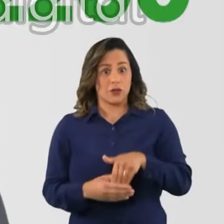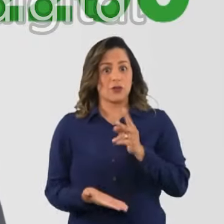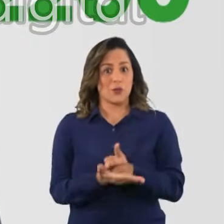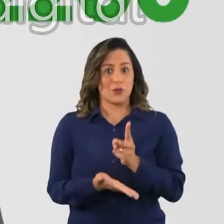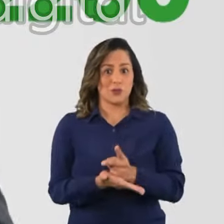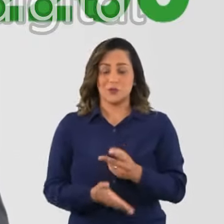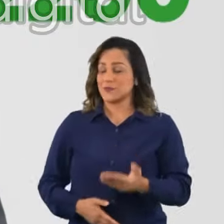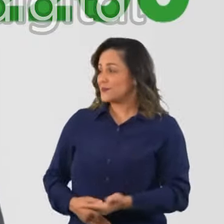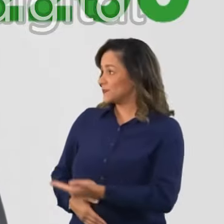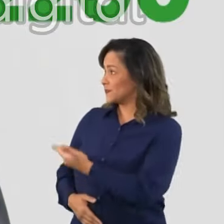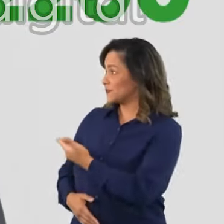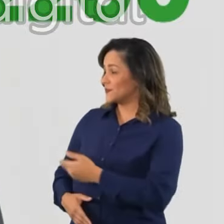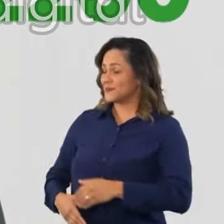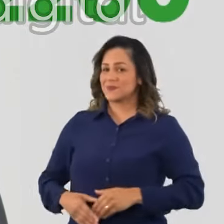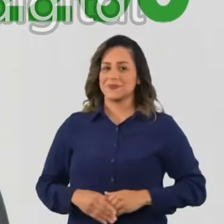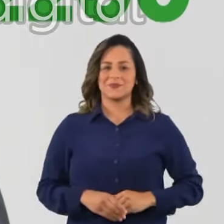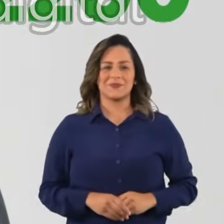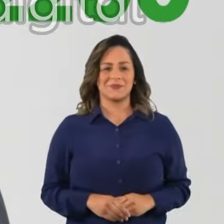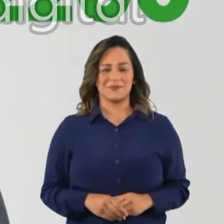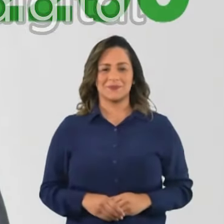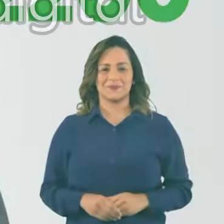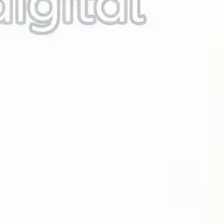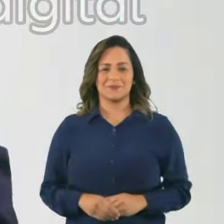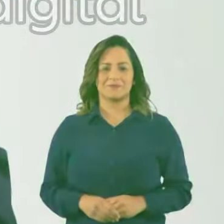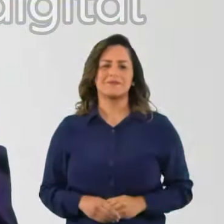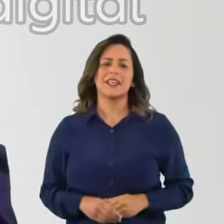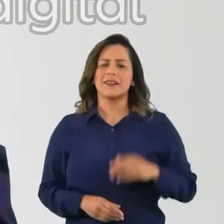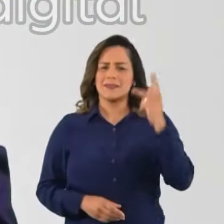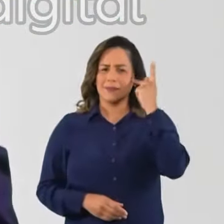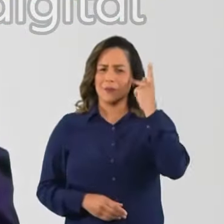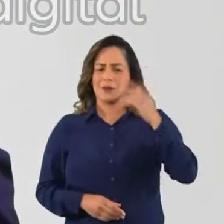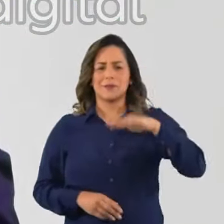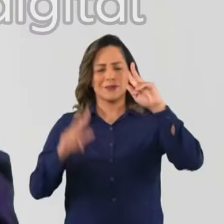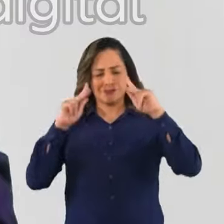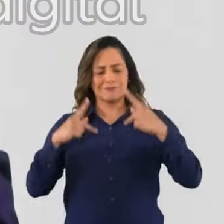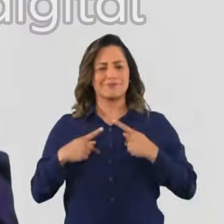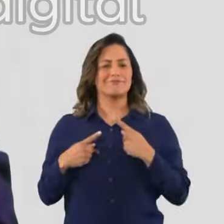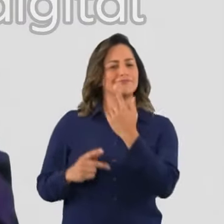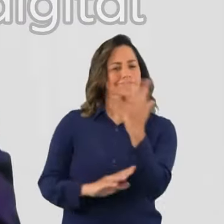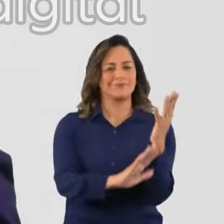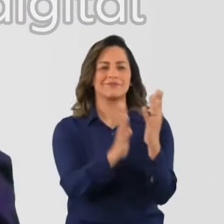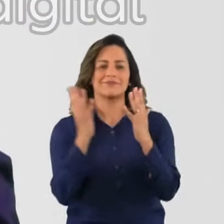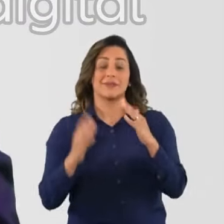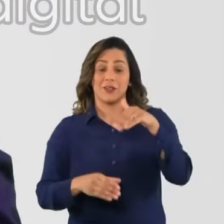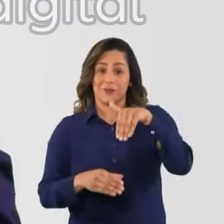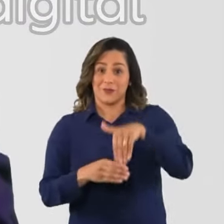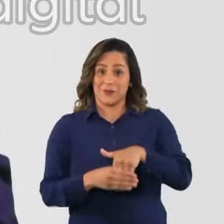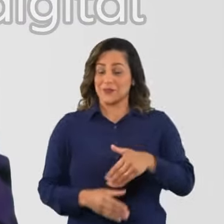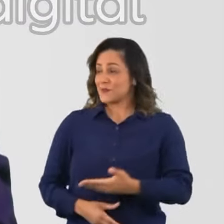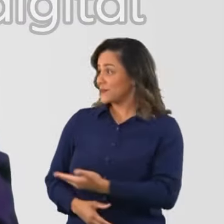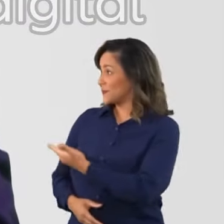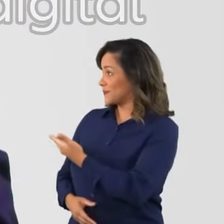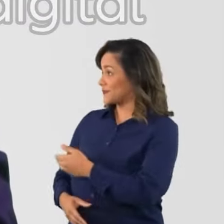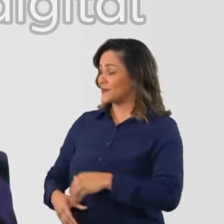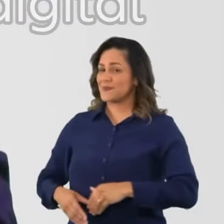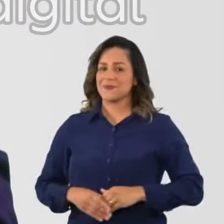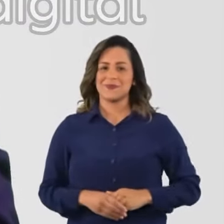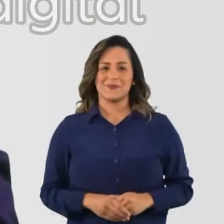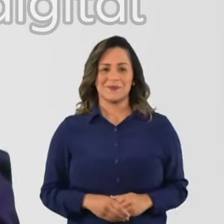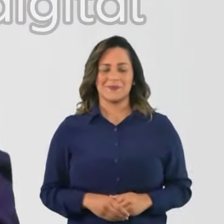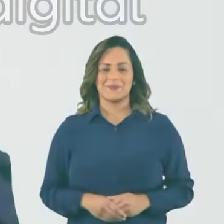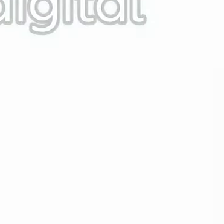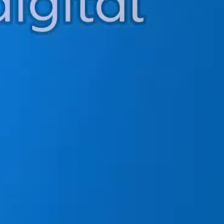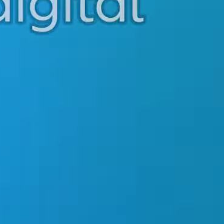voto para continuar. Gilberto Nascimento 22-200. Por uma cidade mais humana e verde. Vote Doutor Edu 22